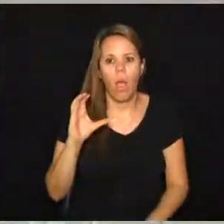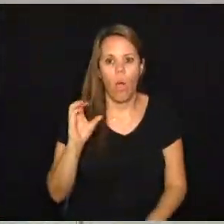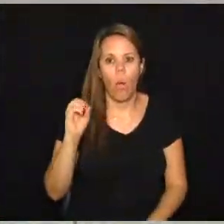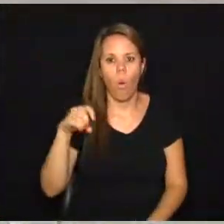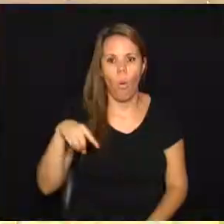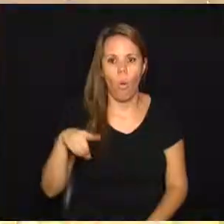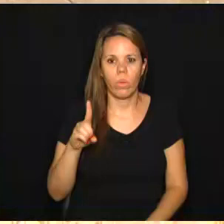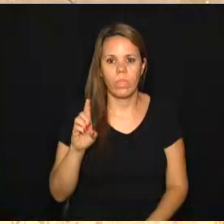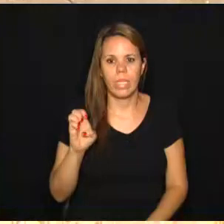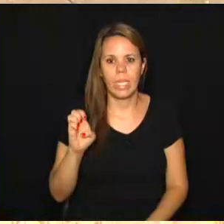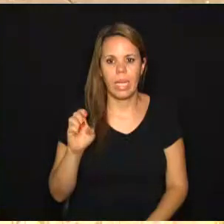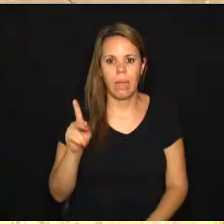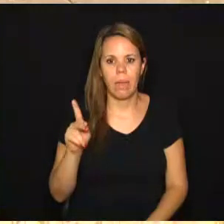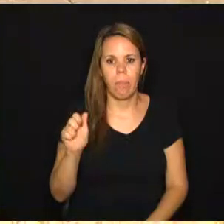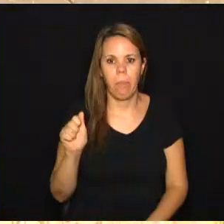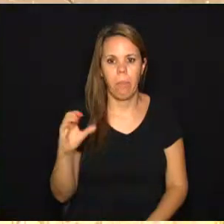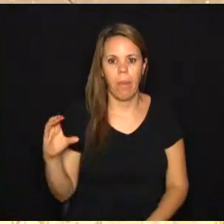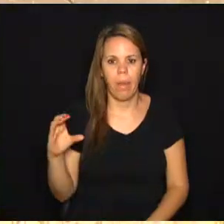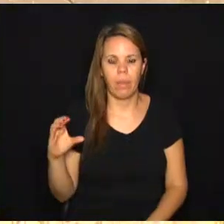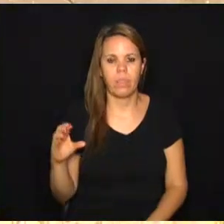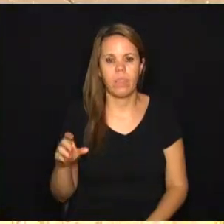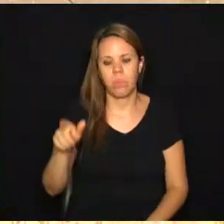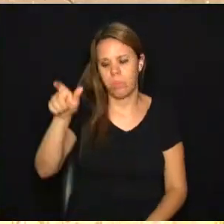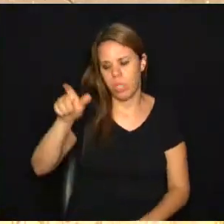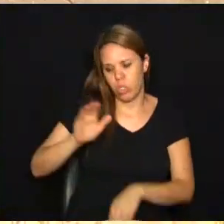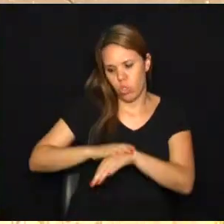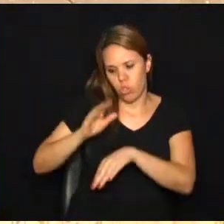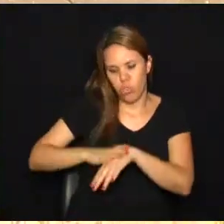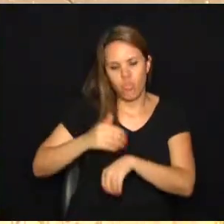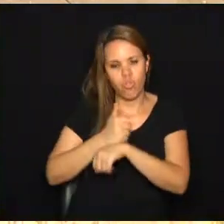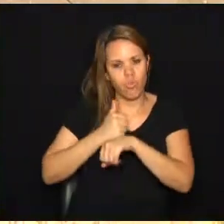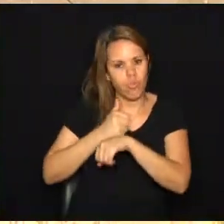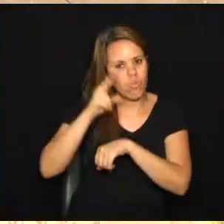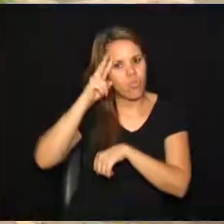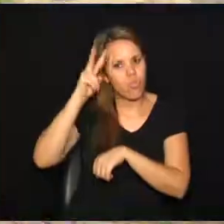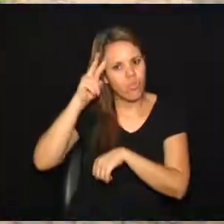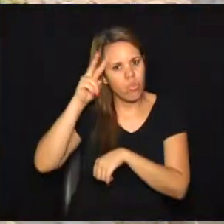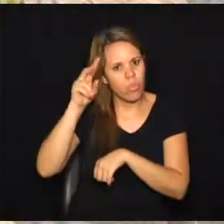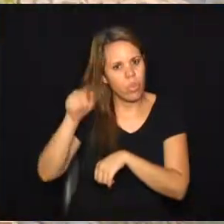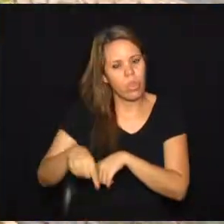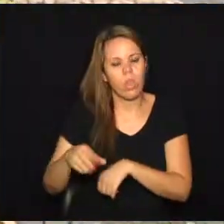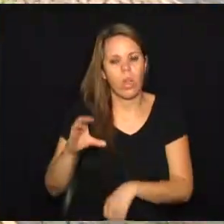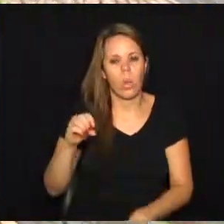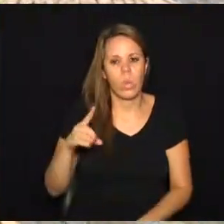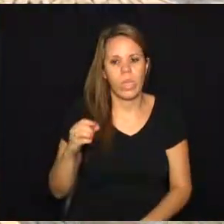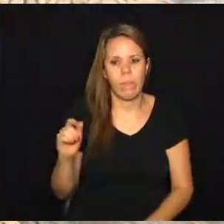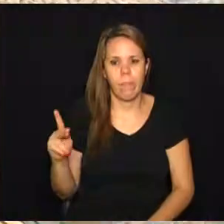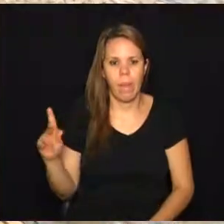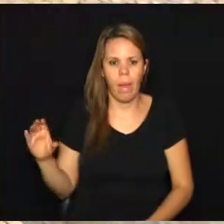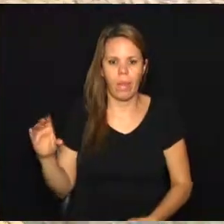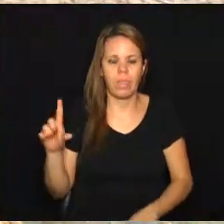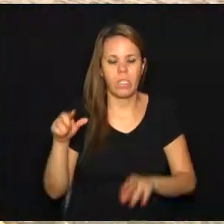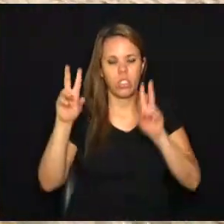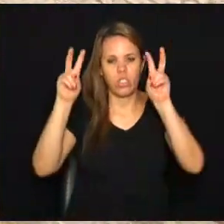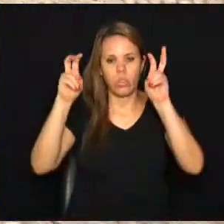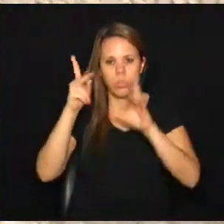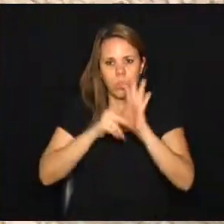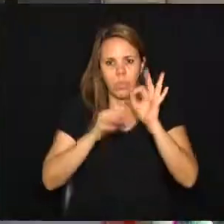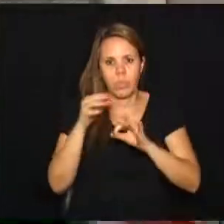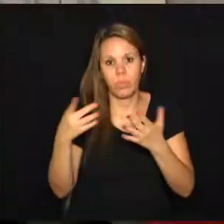É por isso que a gente veio conversar com o historiador, o Henrique Anunziata, ele que é historiador do Condepac, para contar a respeito desse projeto.